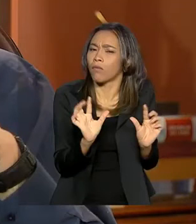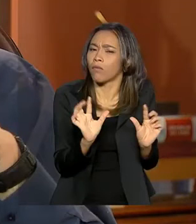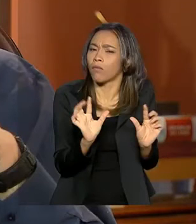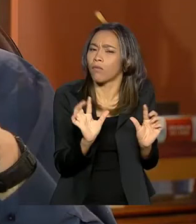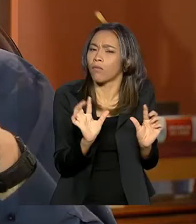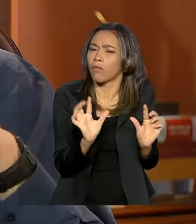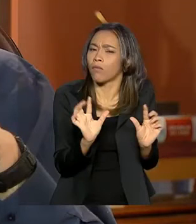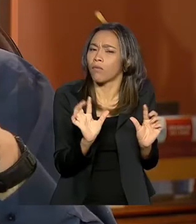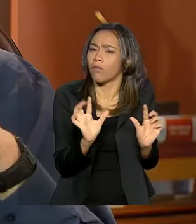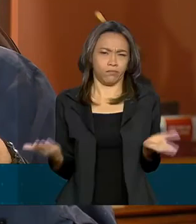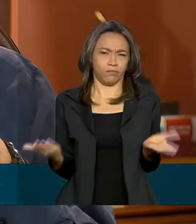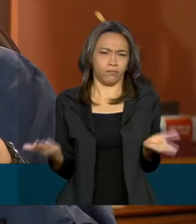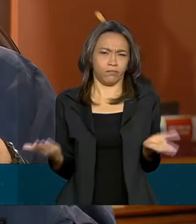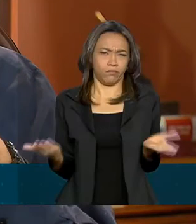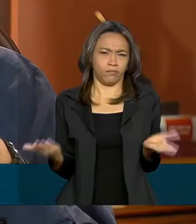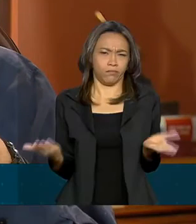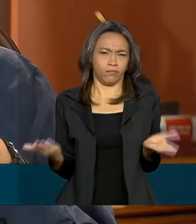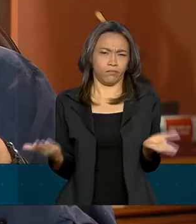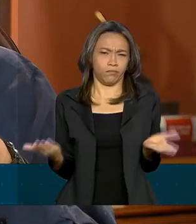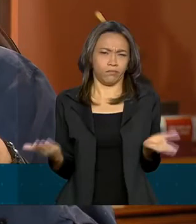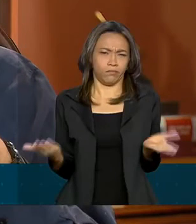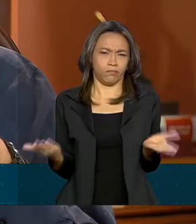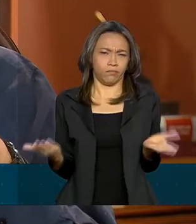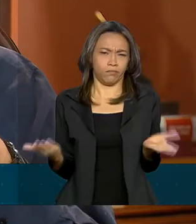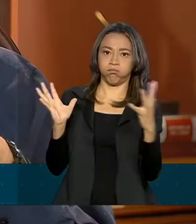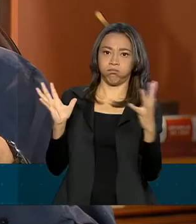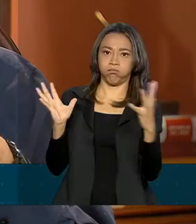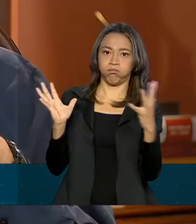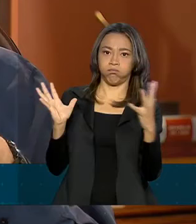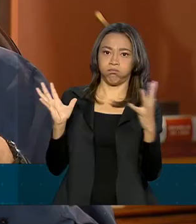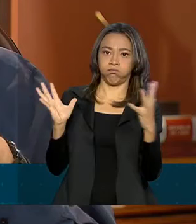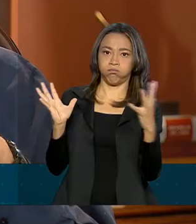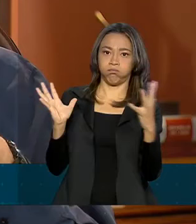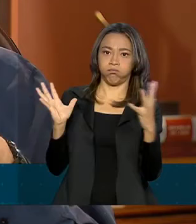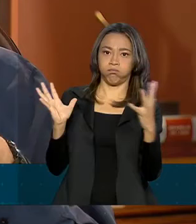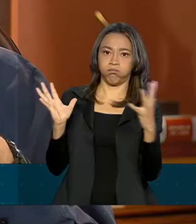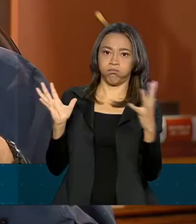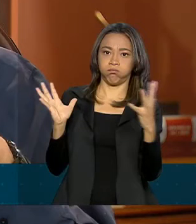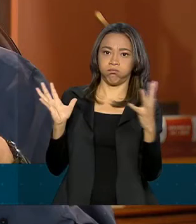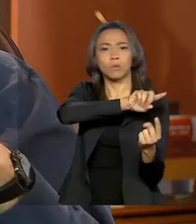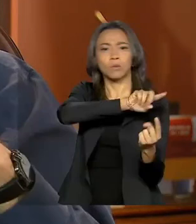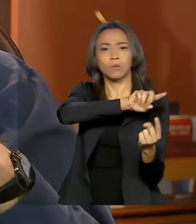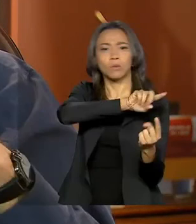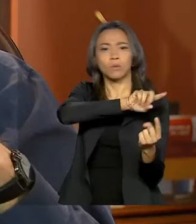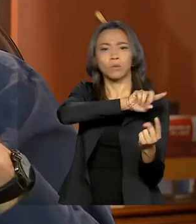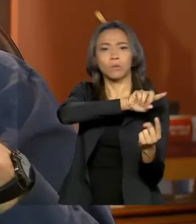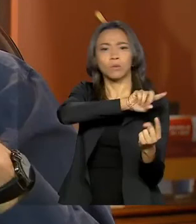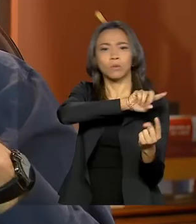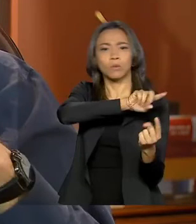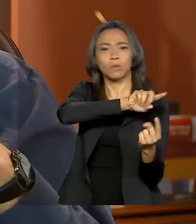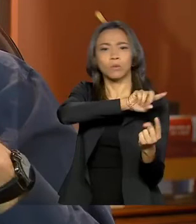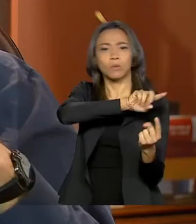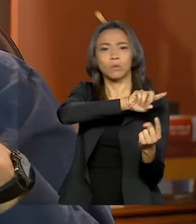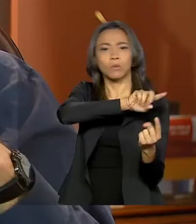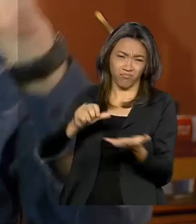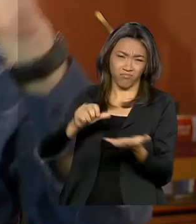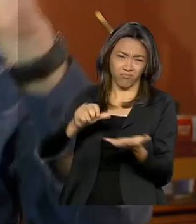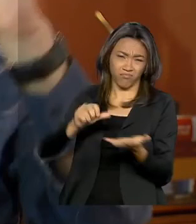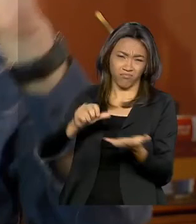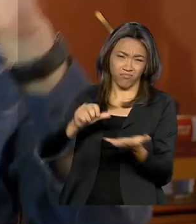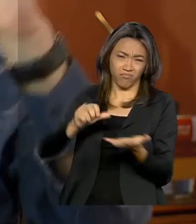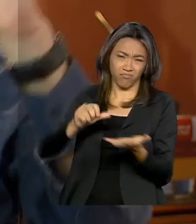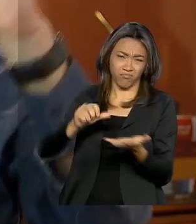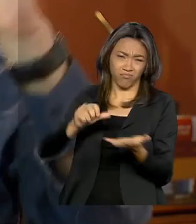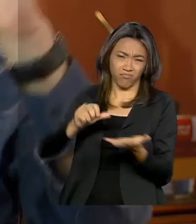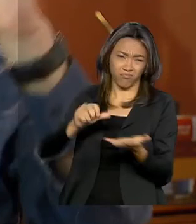primeiro, que essa reação americana vai desencadear grandes consequências. Número um, o preço do petróleo